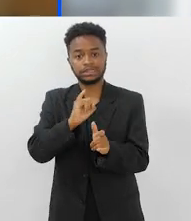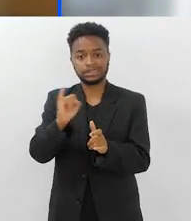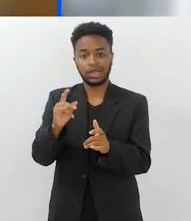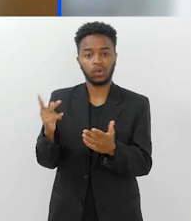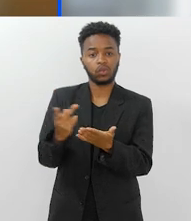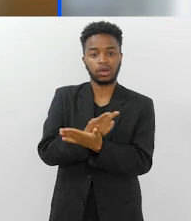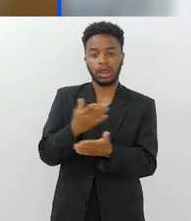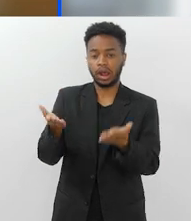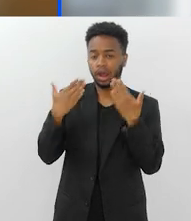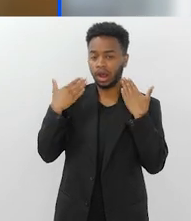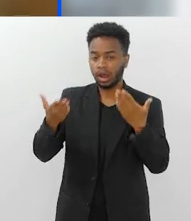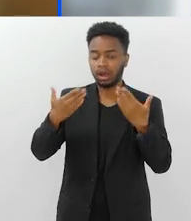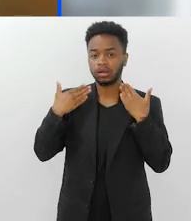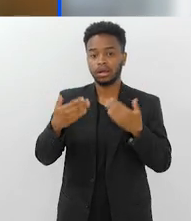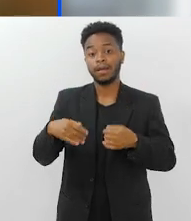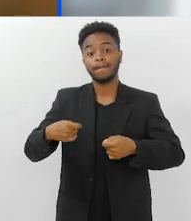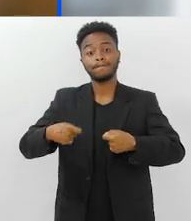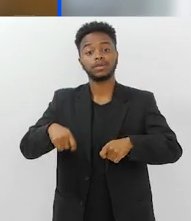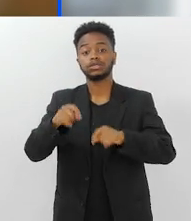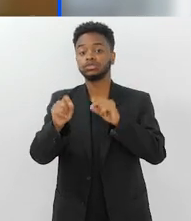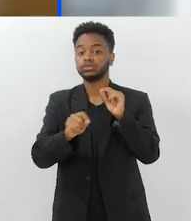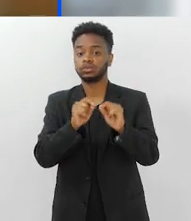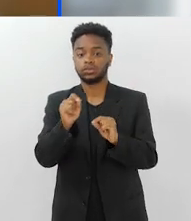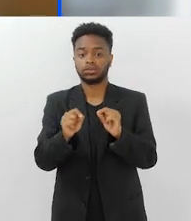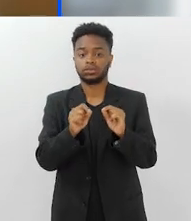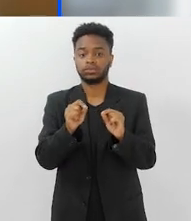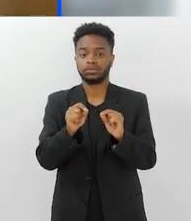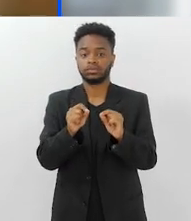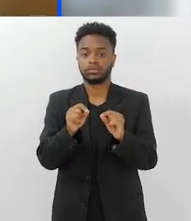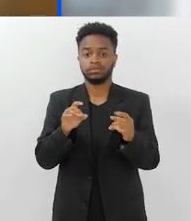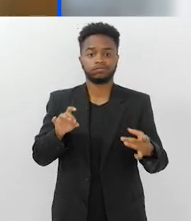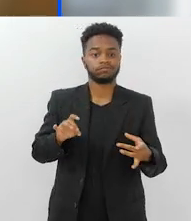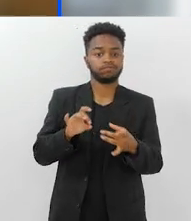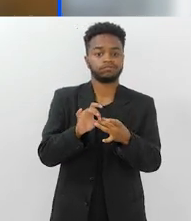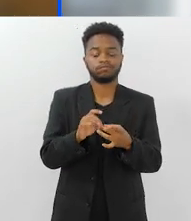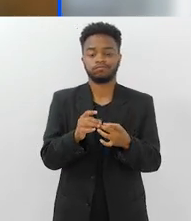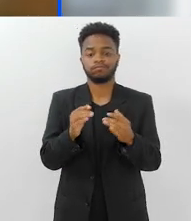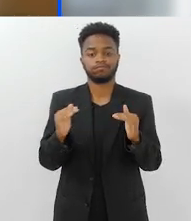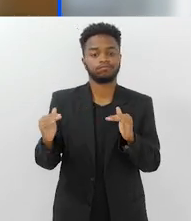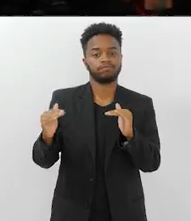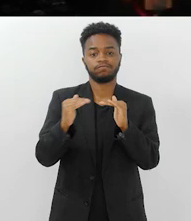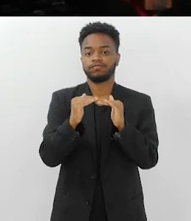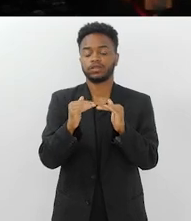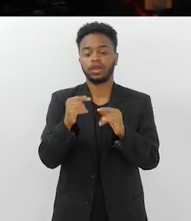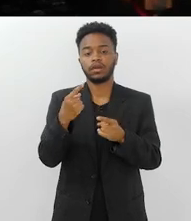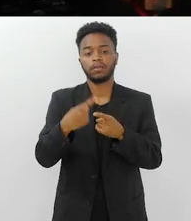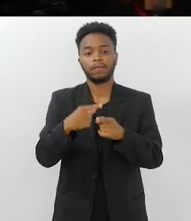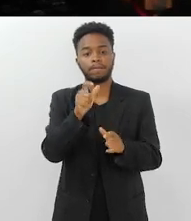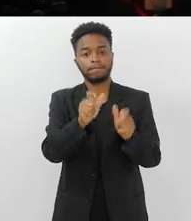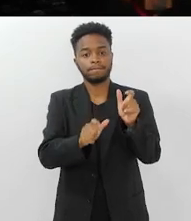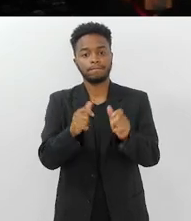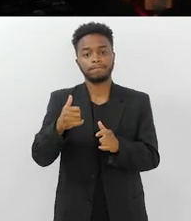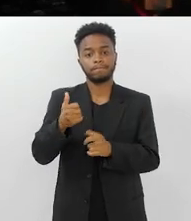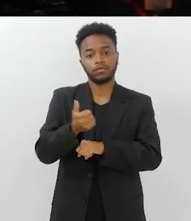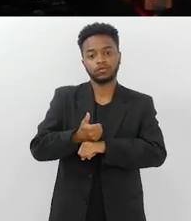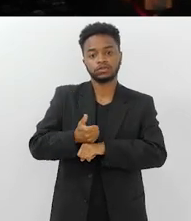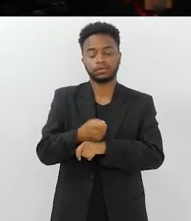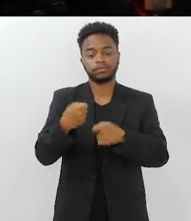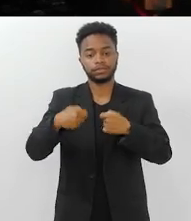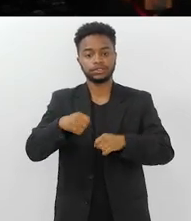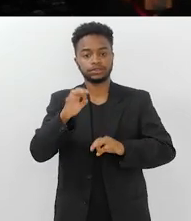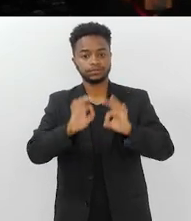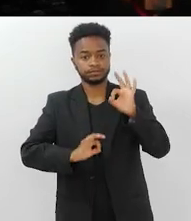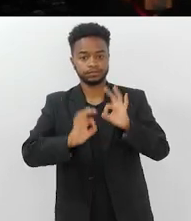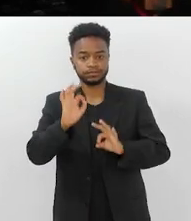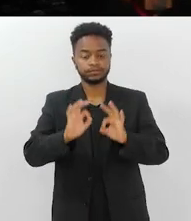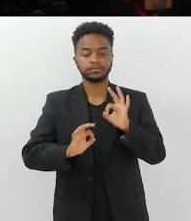calor precisa ser mais alinhada, né? Esses profissionais precisam se preparar